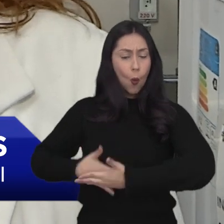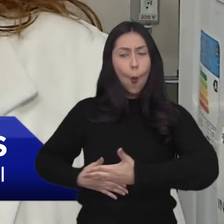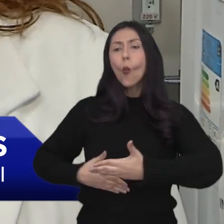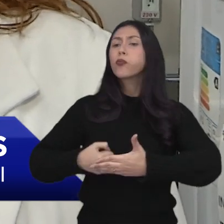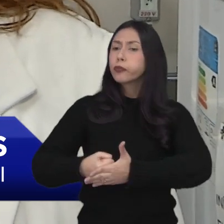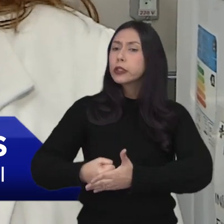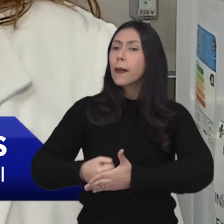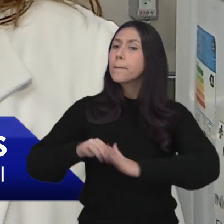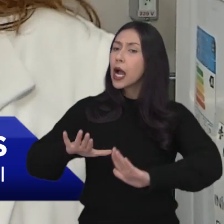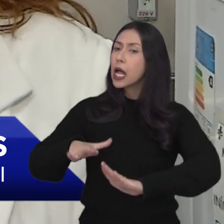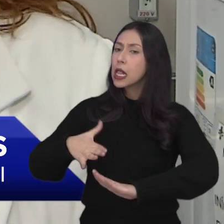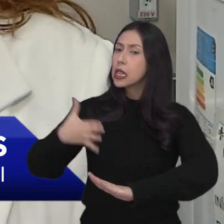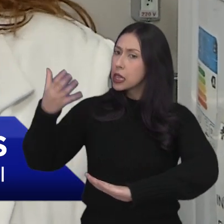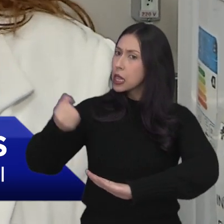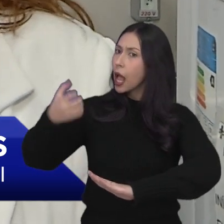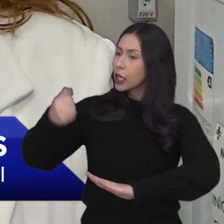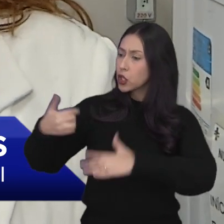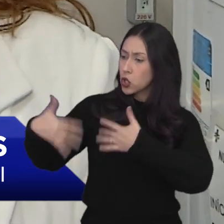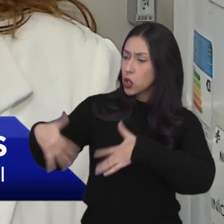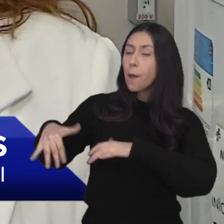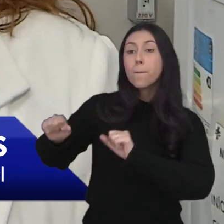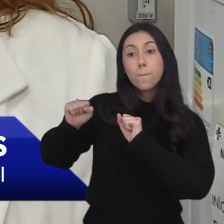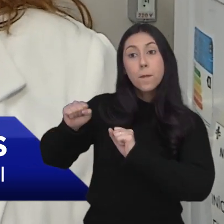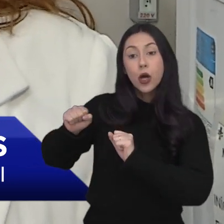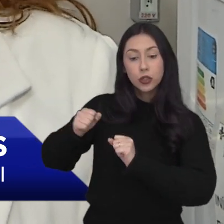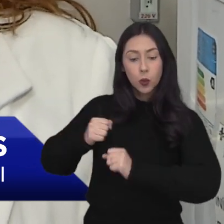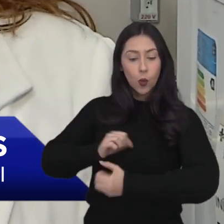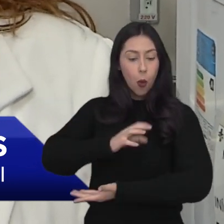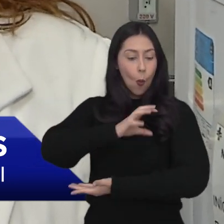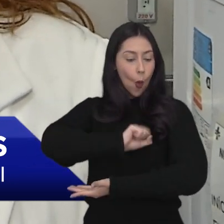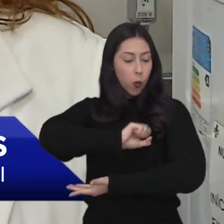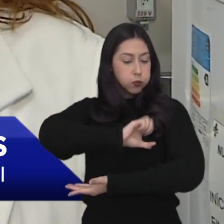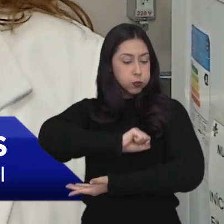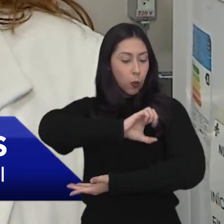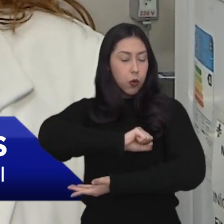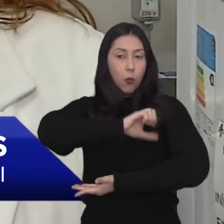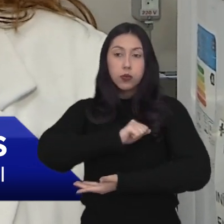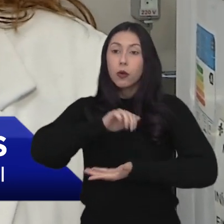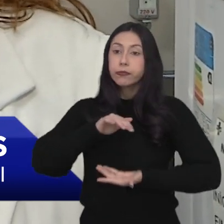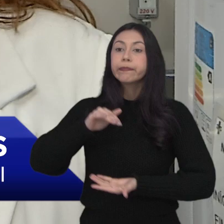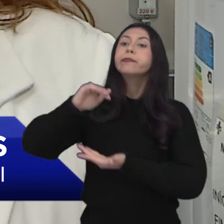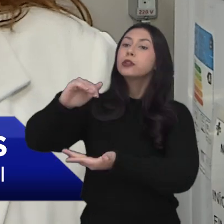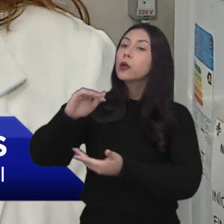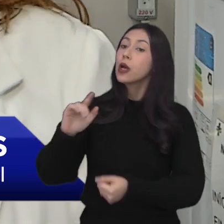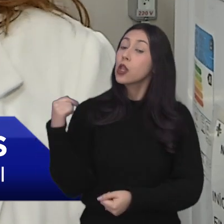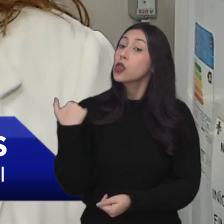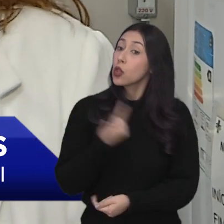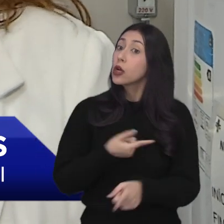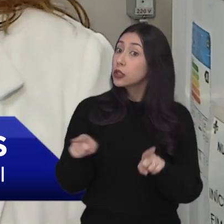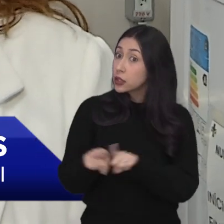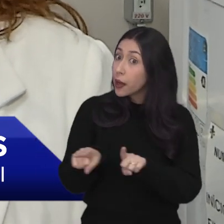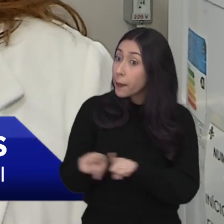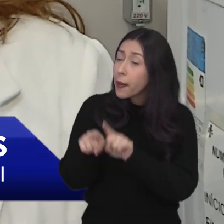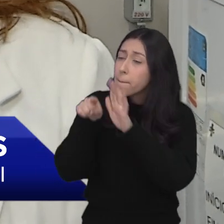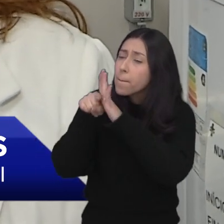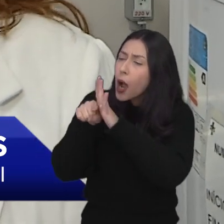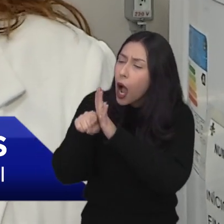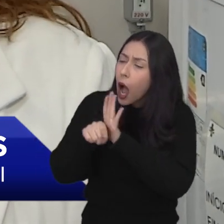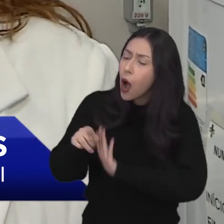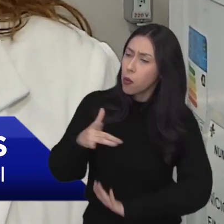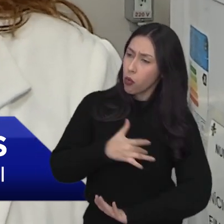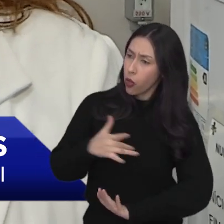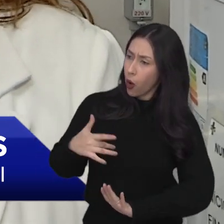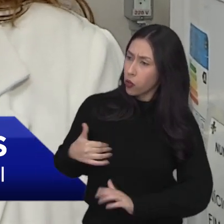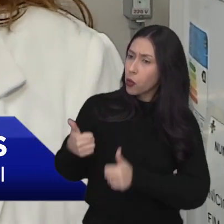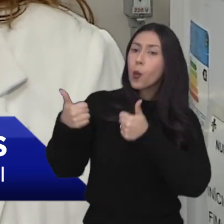um pouco de leite, ela pode ser doadora. Nós colhemos o exame e vemos até a saúde dela, se está favorável,